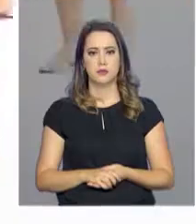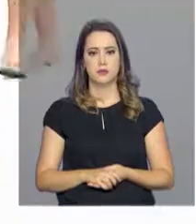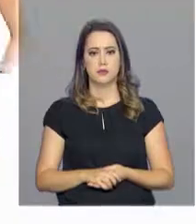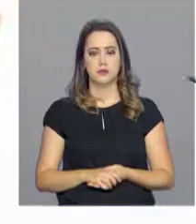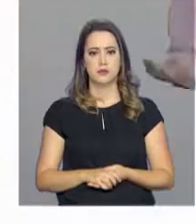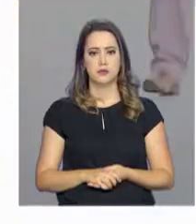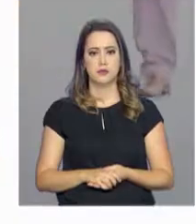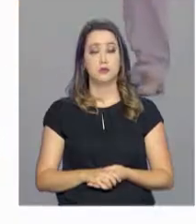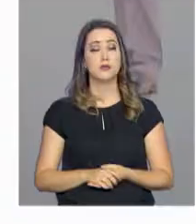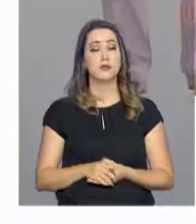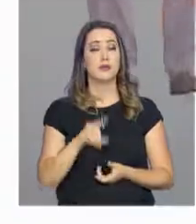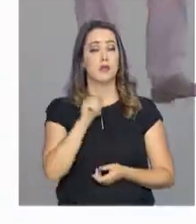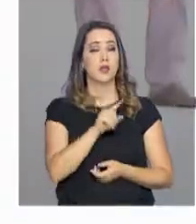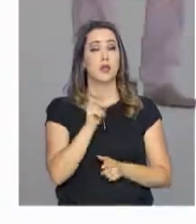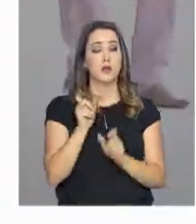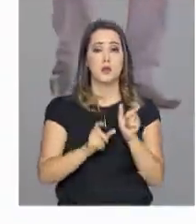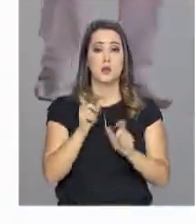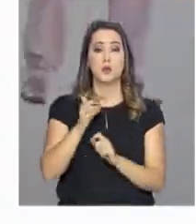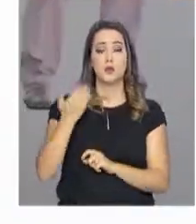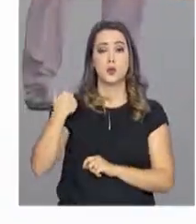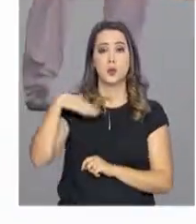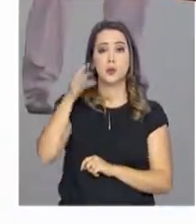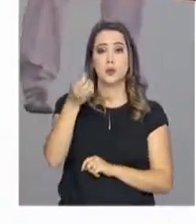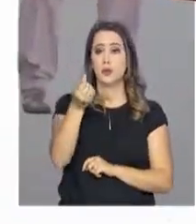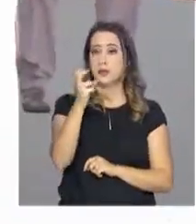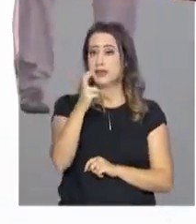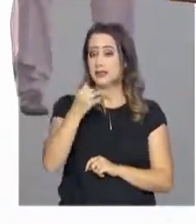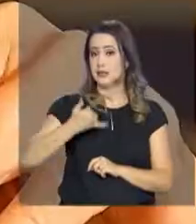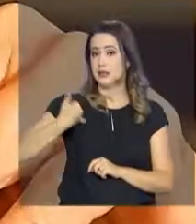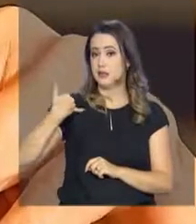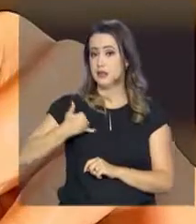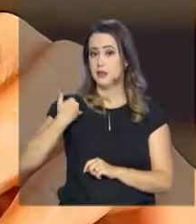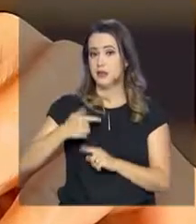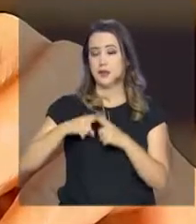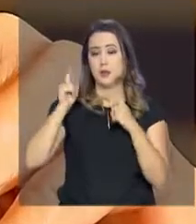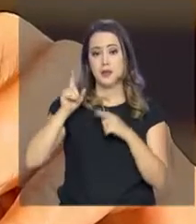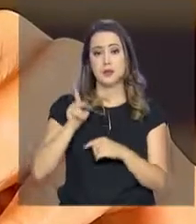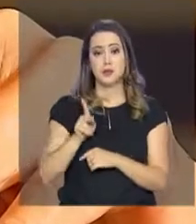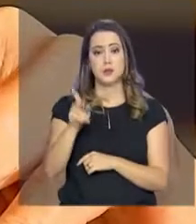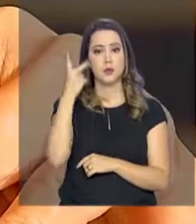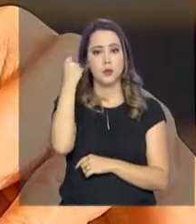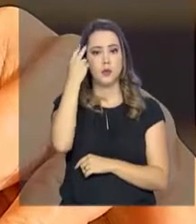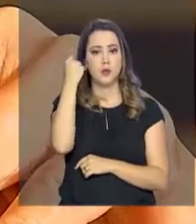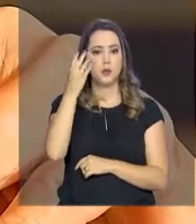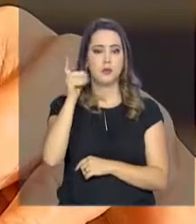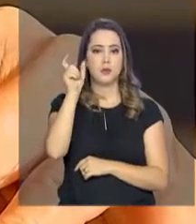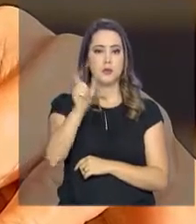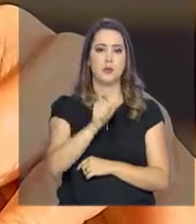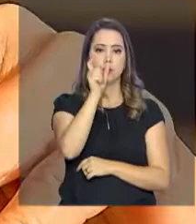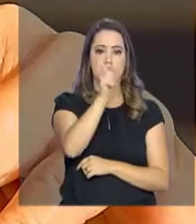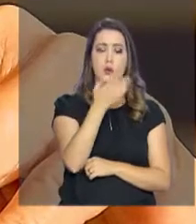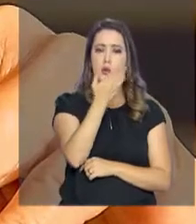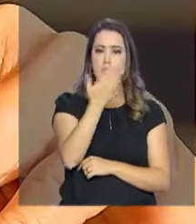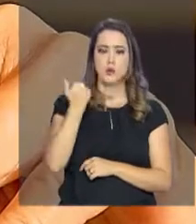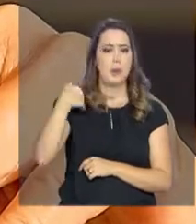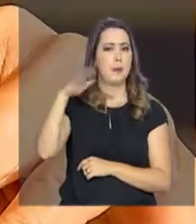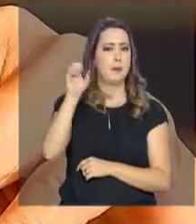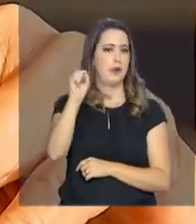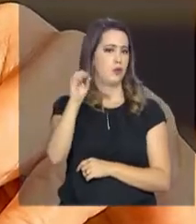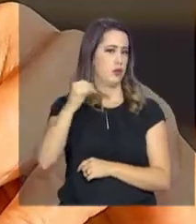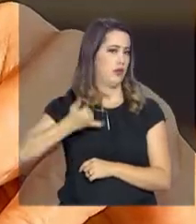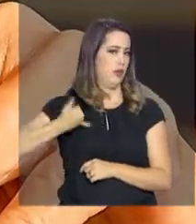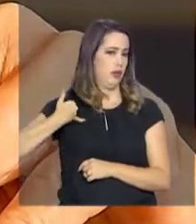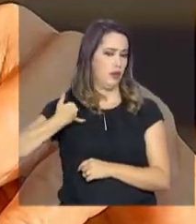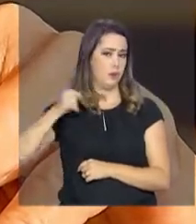O Alzheimer afeta pessoas com mais de 65 anos, mas é mais comum em pessoas como a Dona Eda, que tem mais de 80